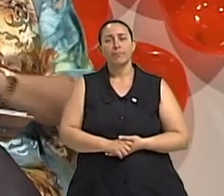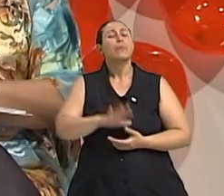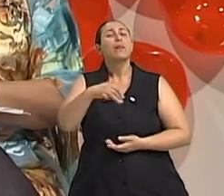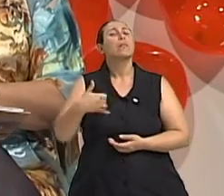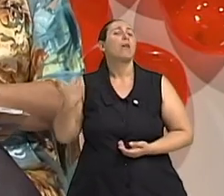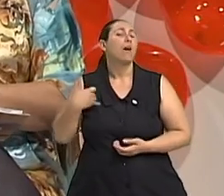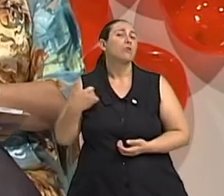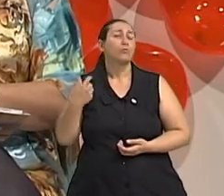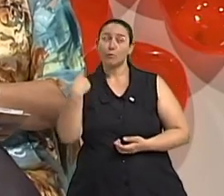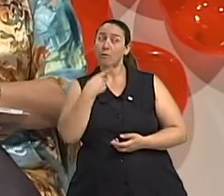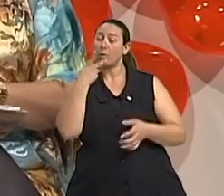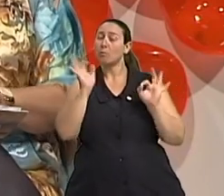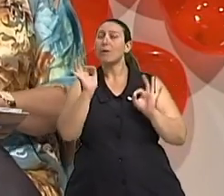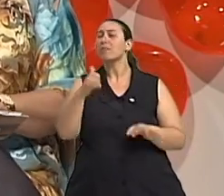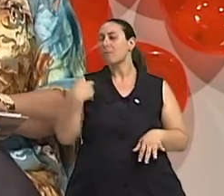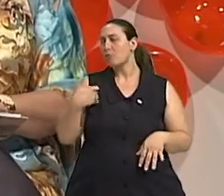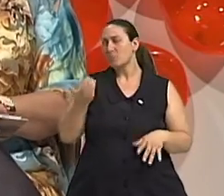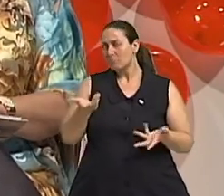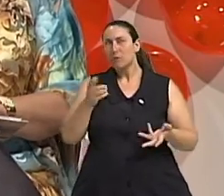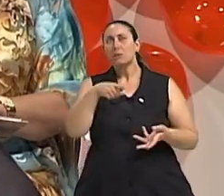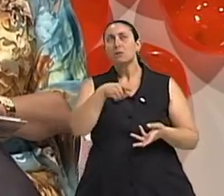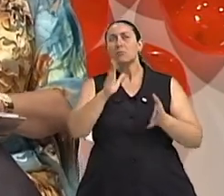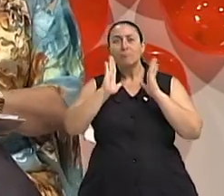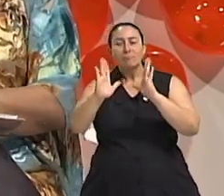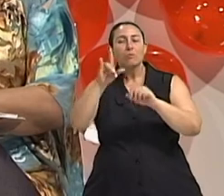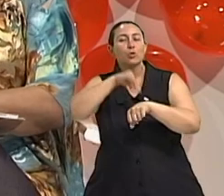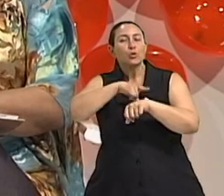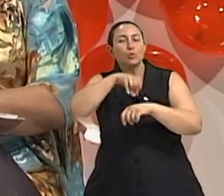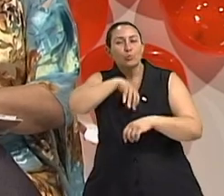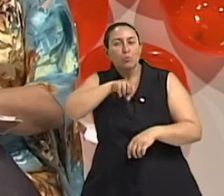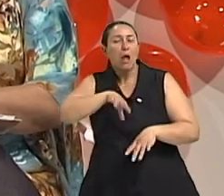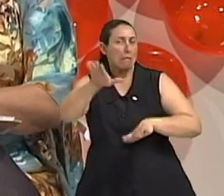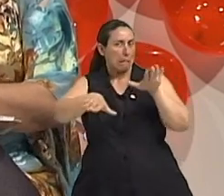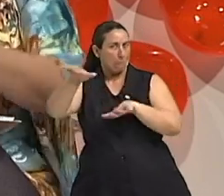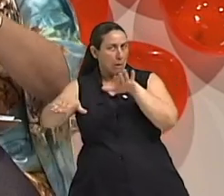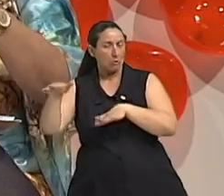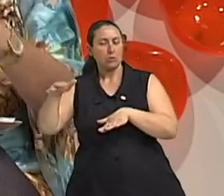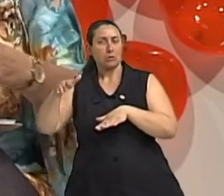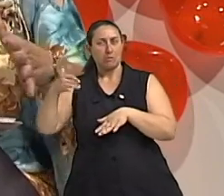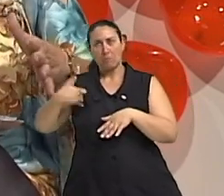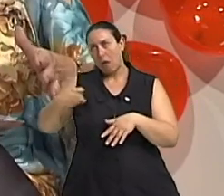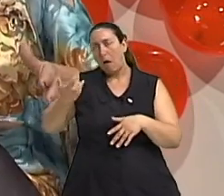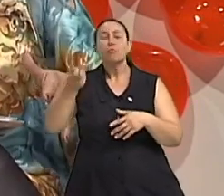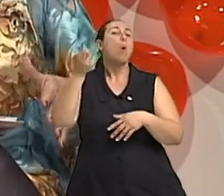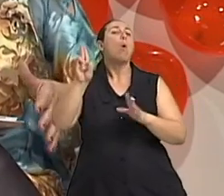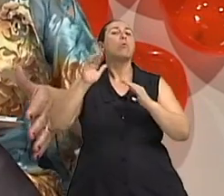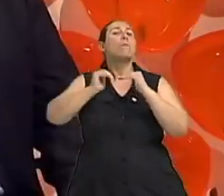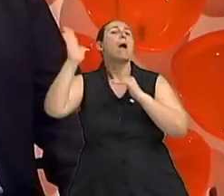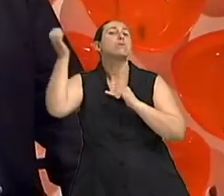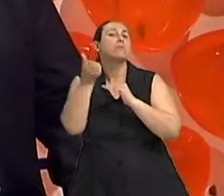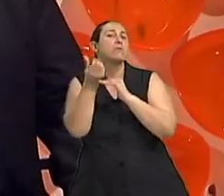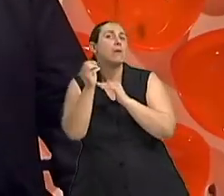idade, a gente não falou em idade. Atinge mulheres independente da idade, 40, 50, ou depois dos 60 é mais comum?